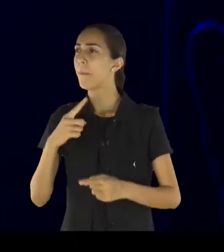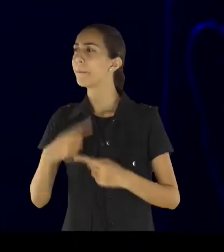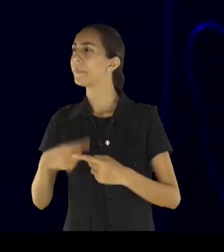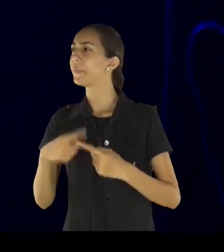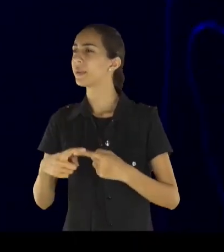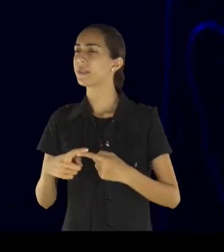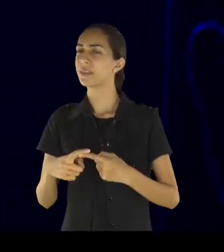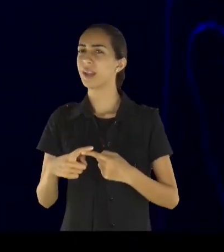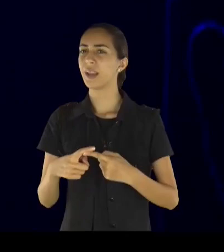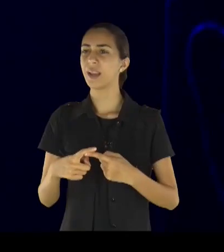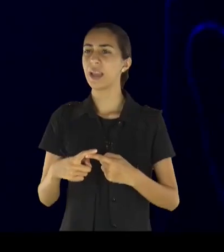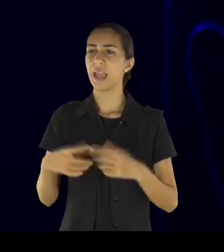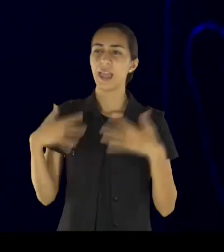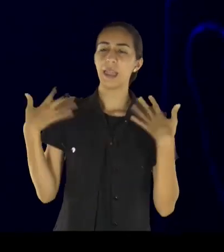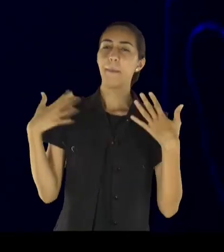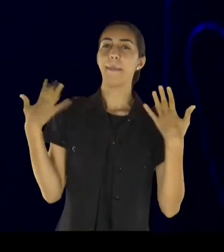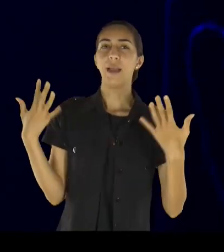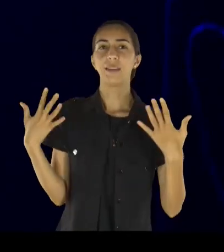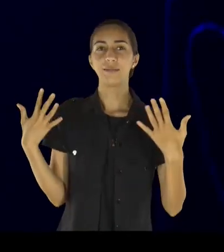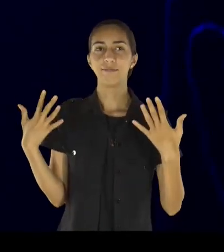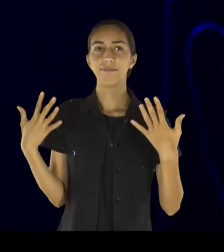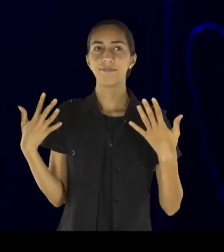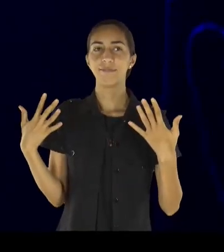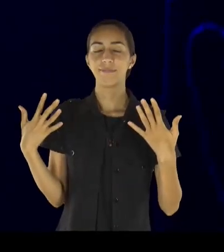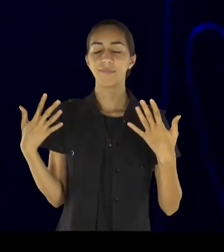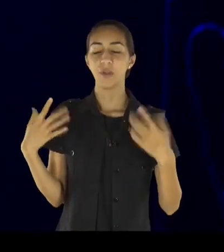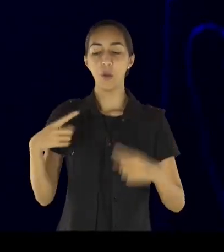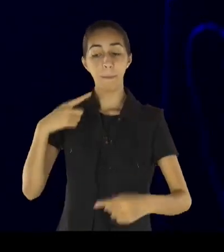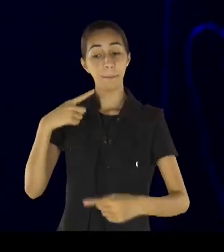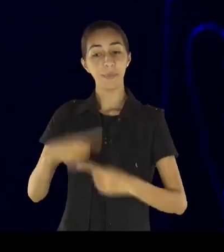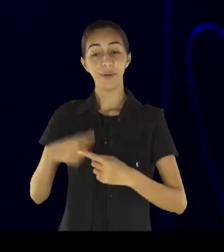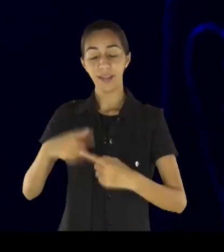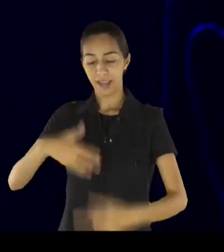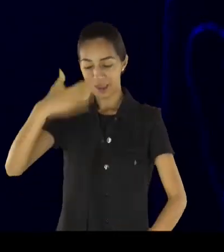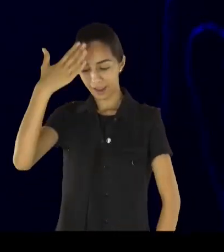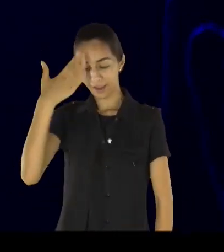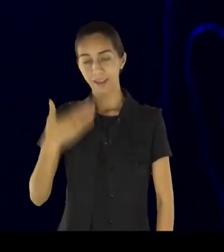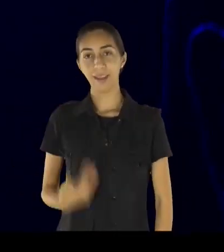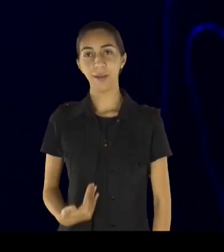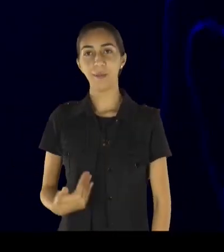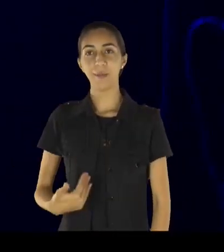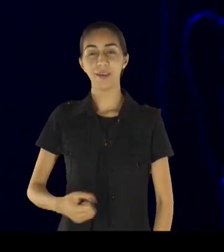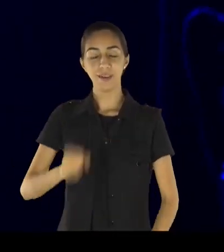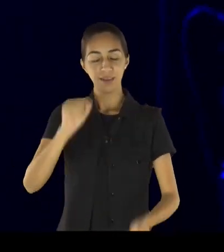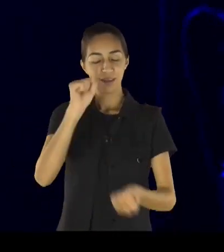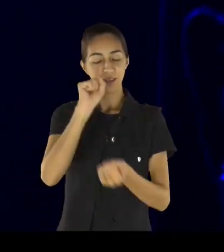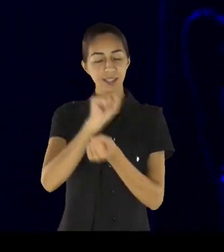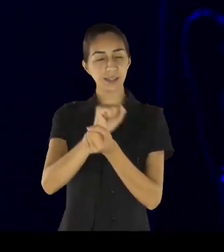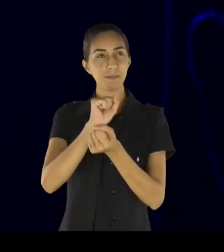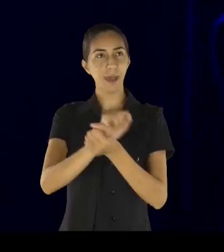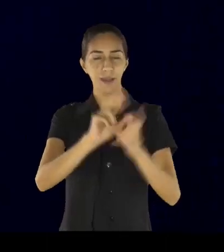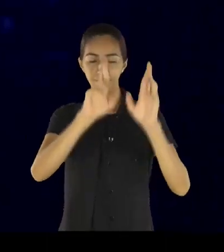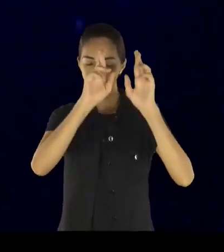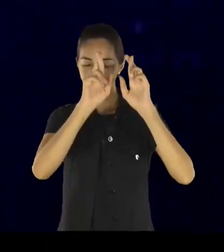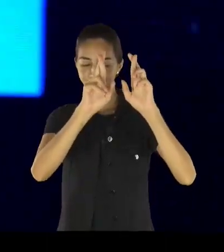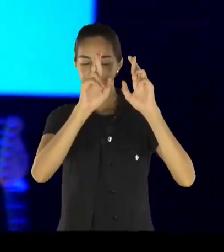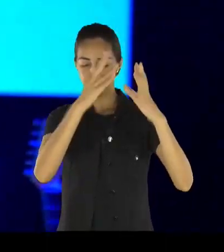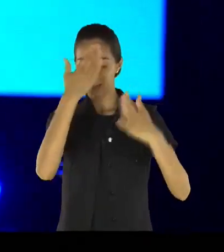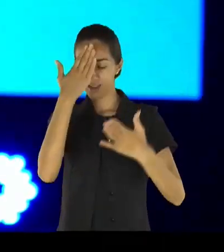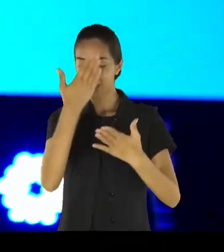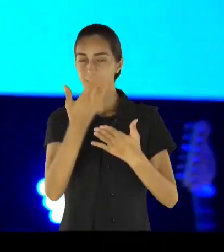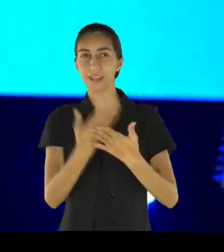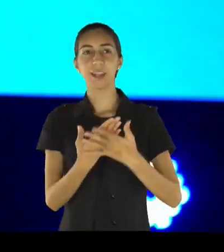sobrenatural, eu vivo pela fé, eu espero no Deus, que pode todas as coisas, aquele que cuida de mim, e ele falou para mim,